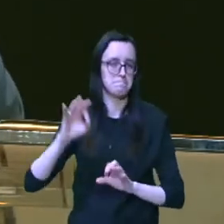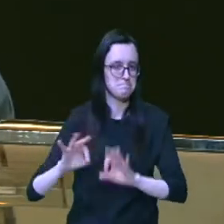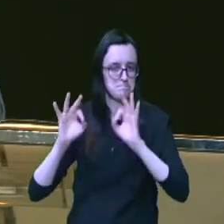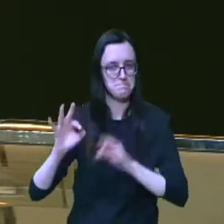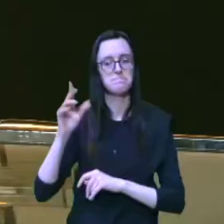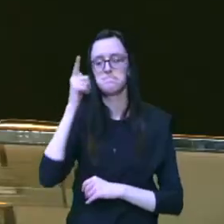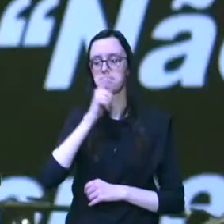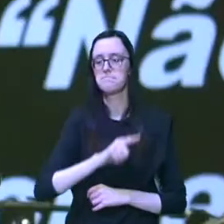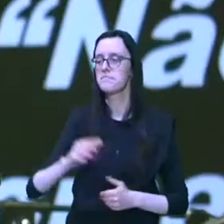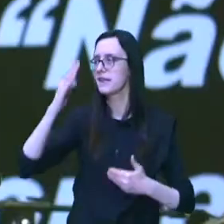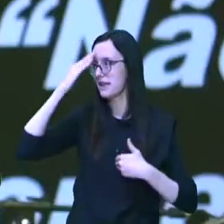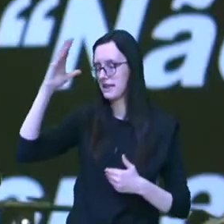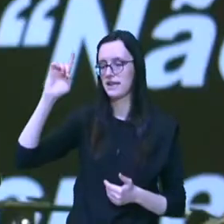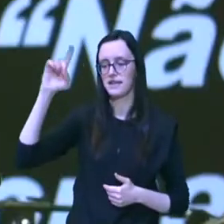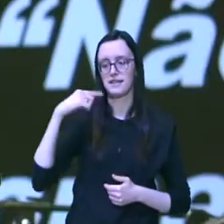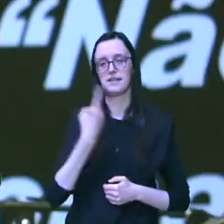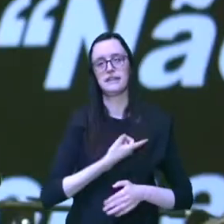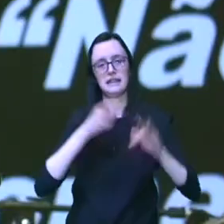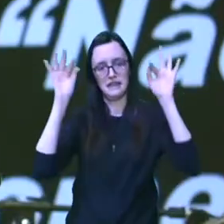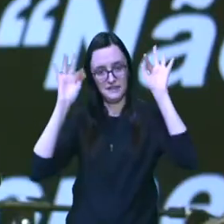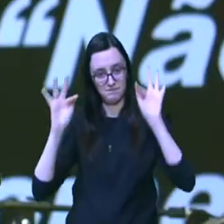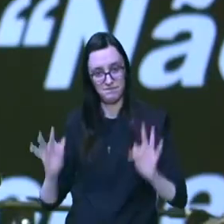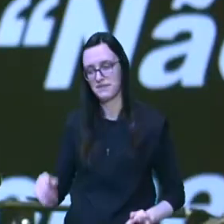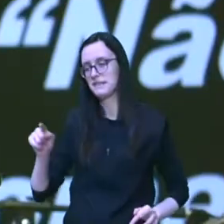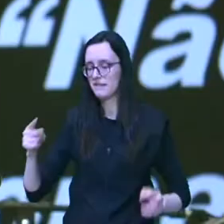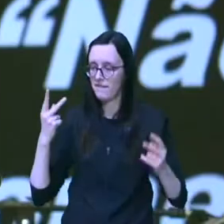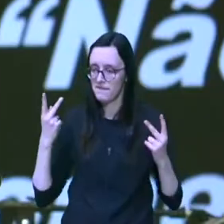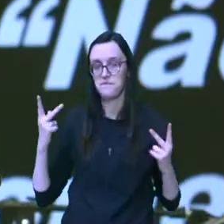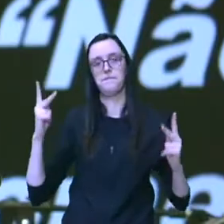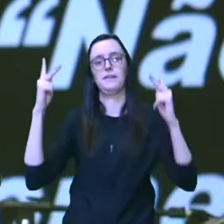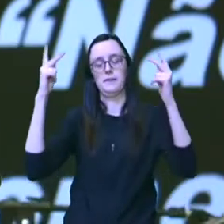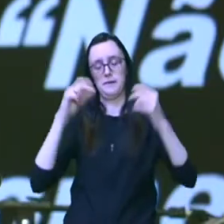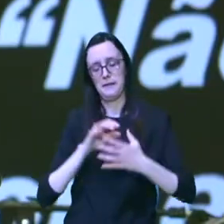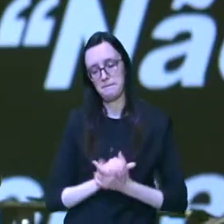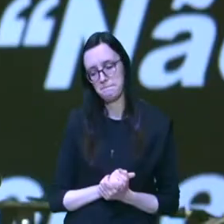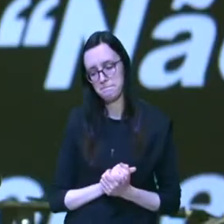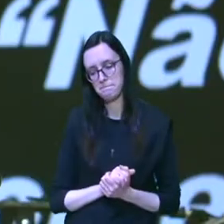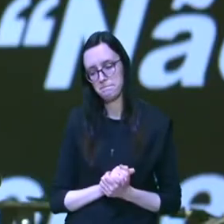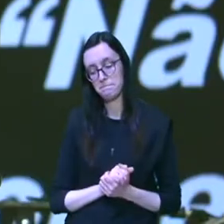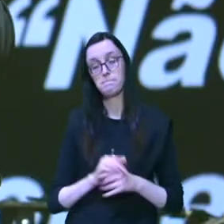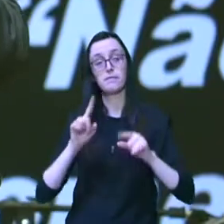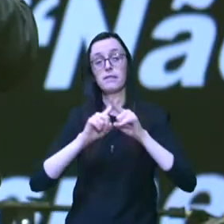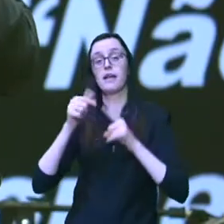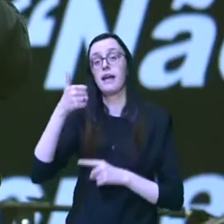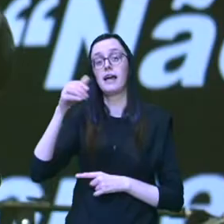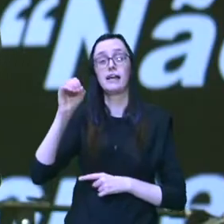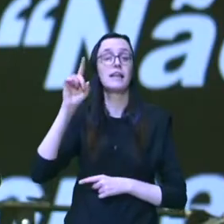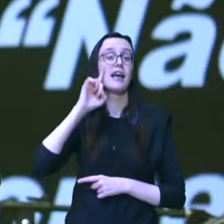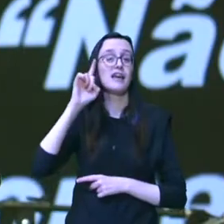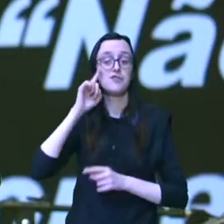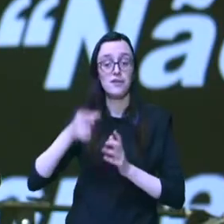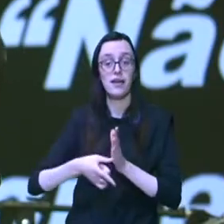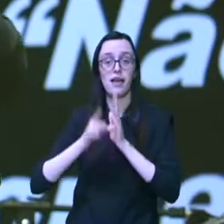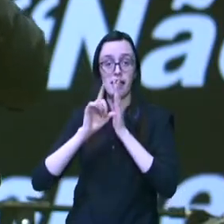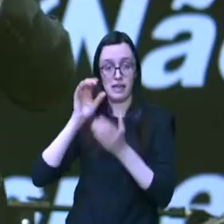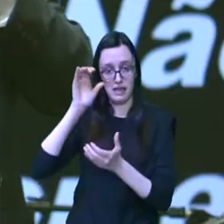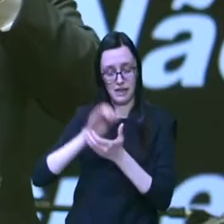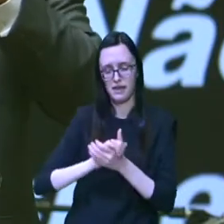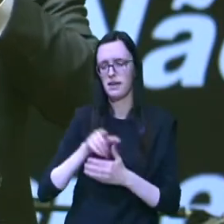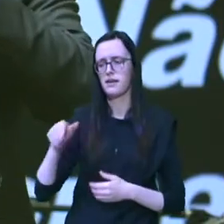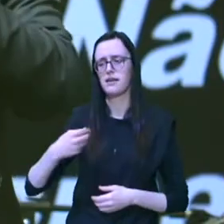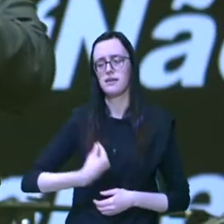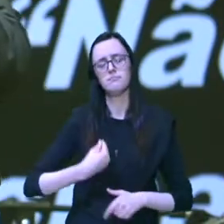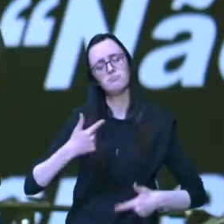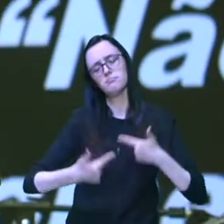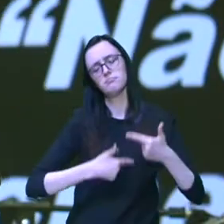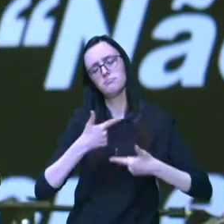graças a Deus ficamos felizes por essa vitória mas sabe dez dias antes do casamento ela estava